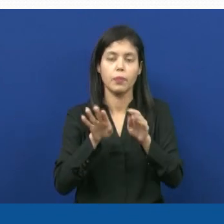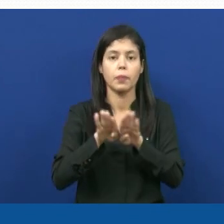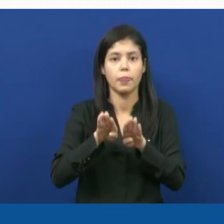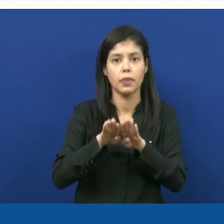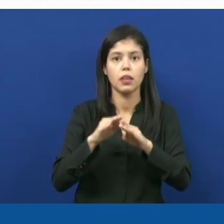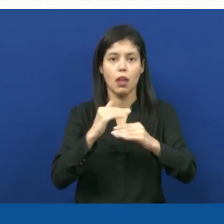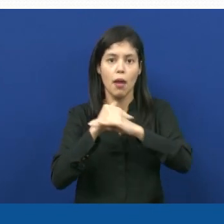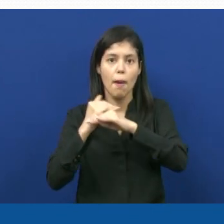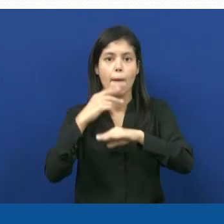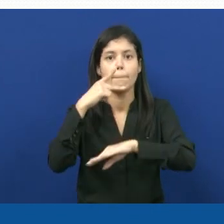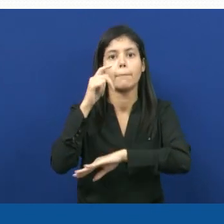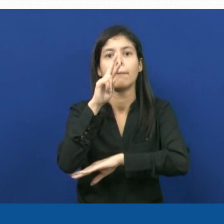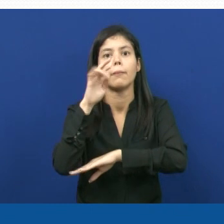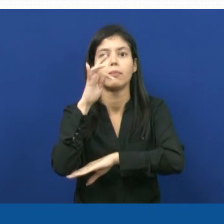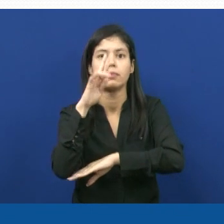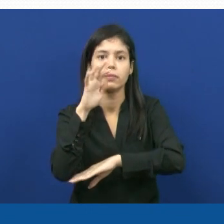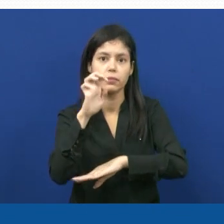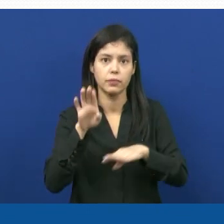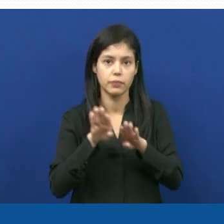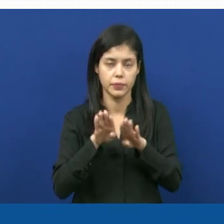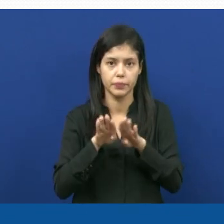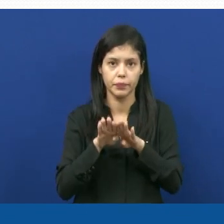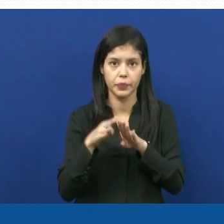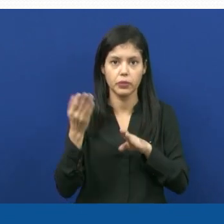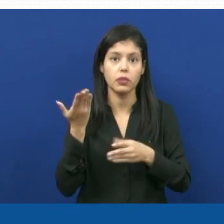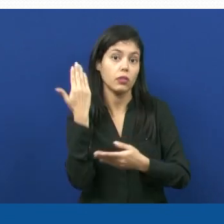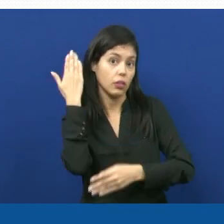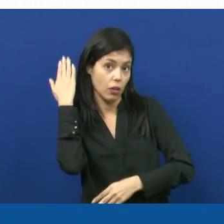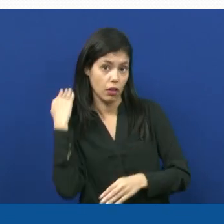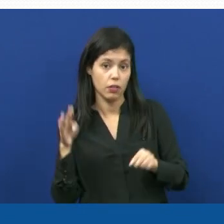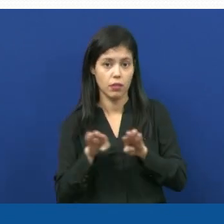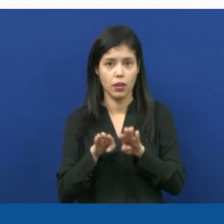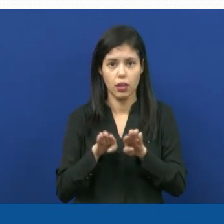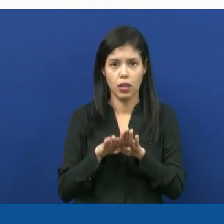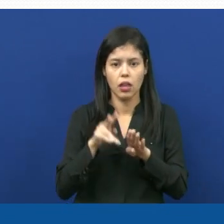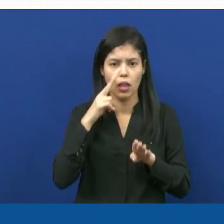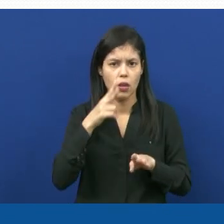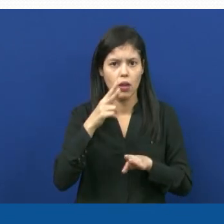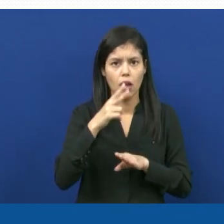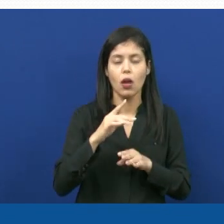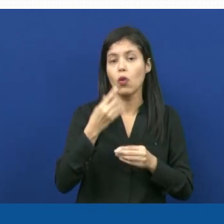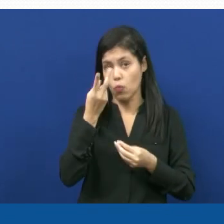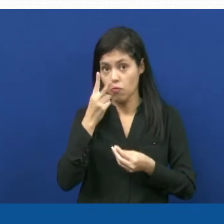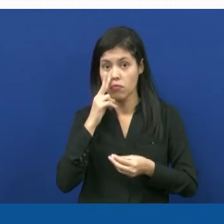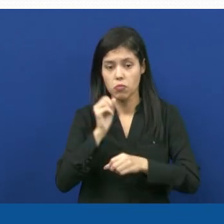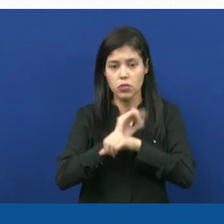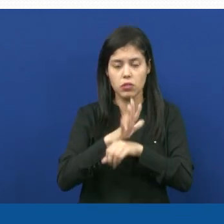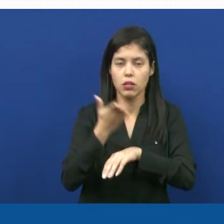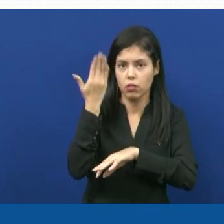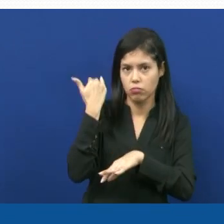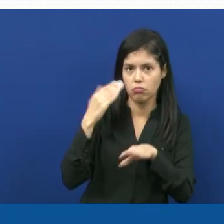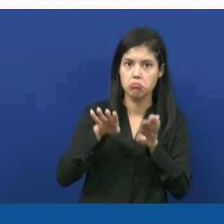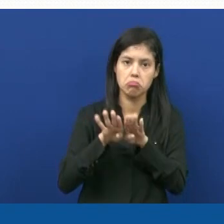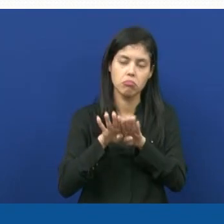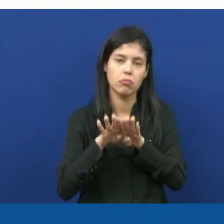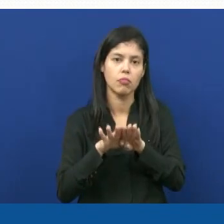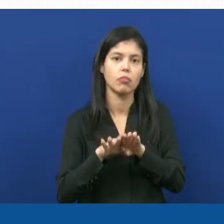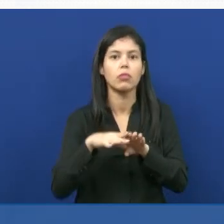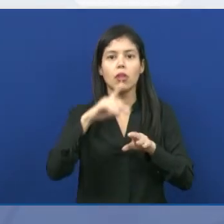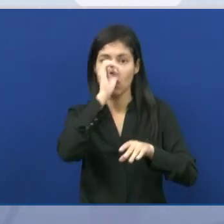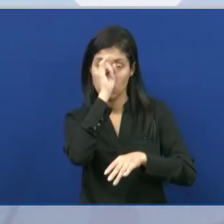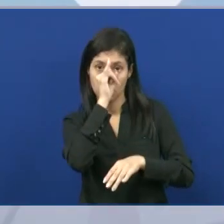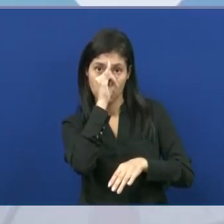parentes, como a gente fez a comparação ali no slide anterior entre o lobo marinho e os porcos domésticos, tá?